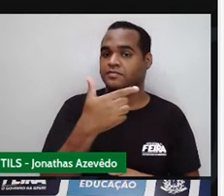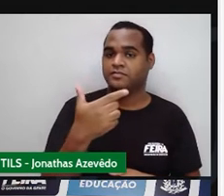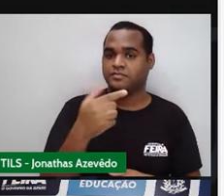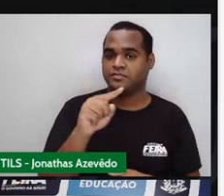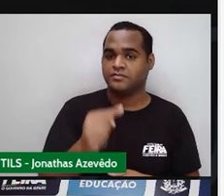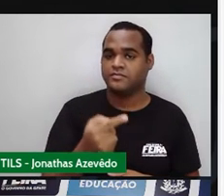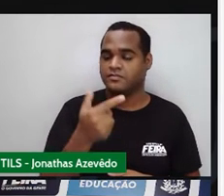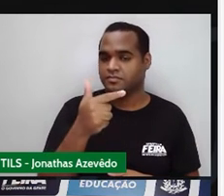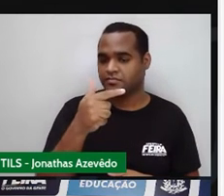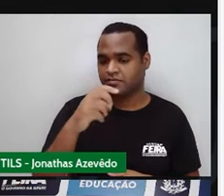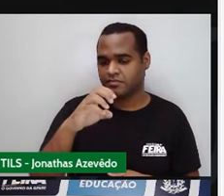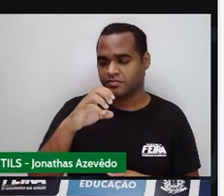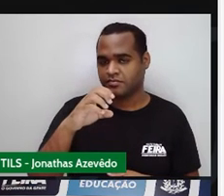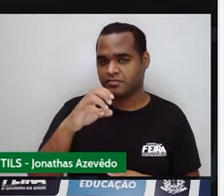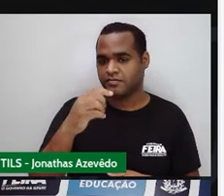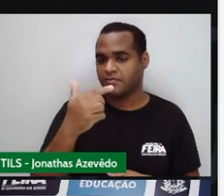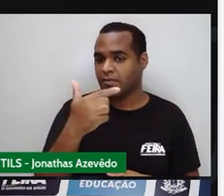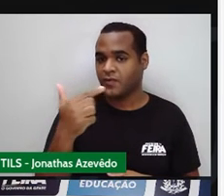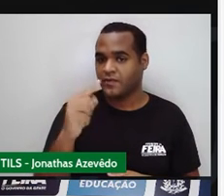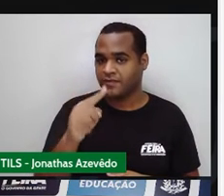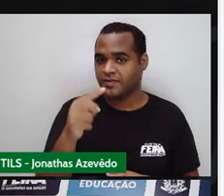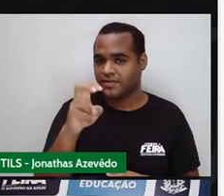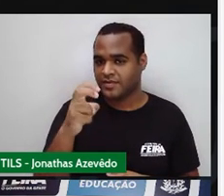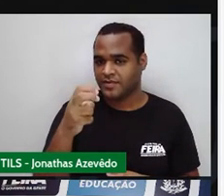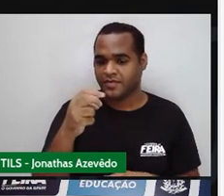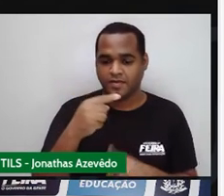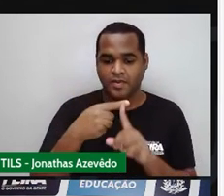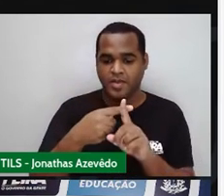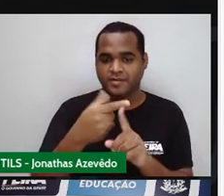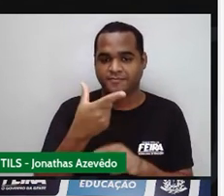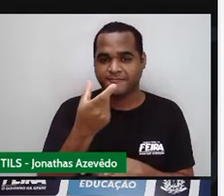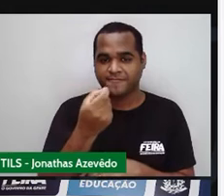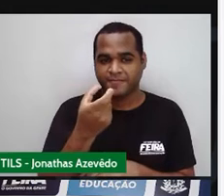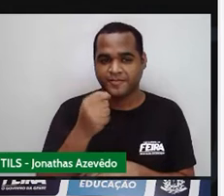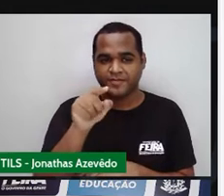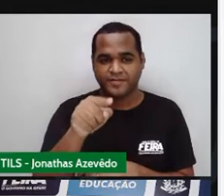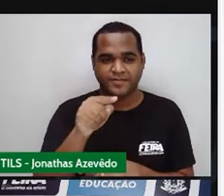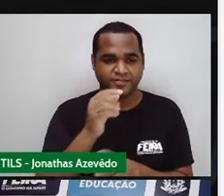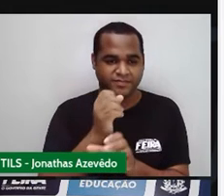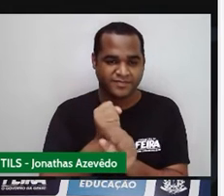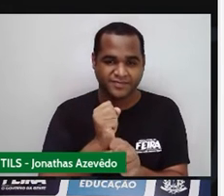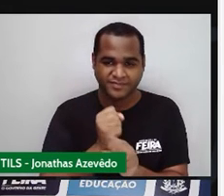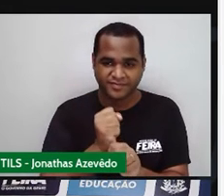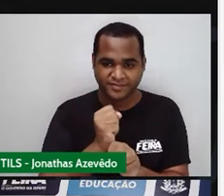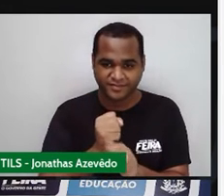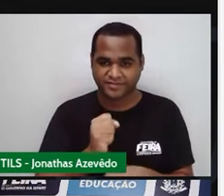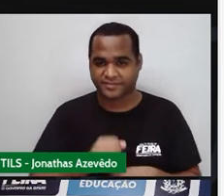mais 20. Um tempinho para você fazer essa continha.